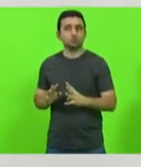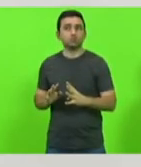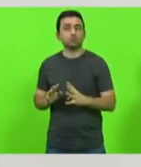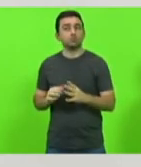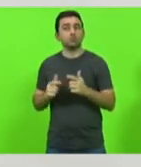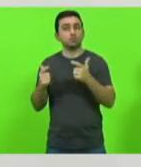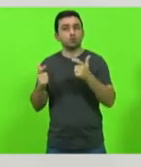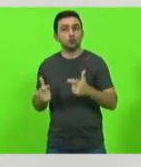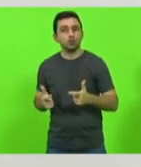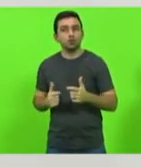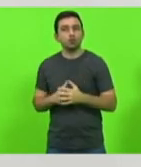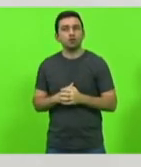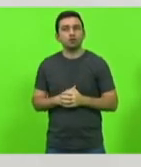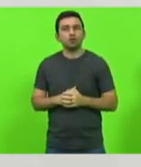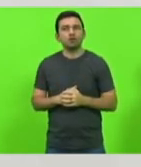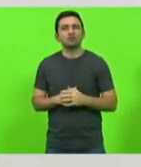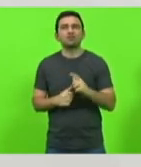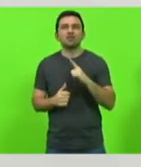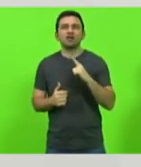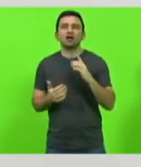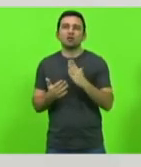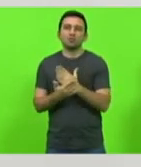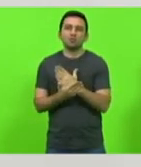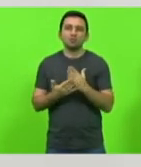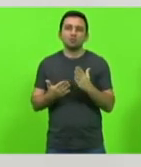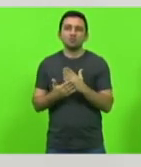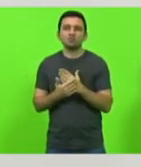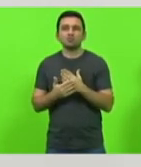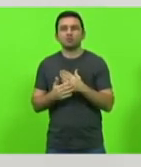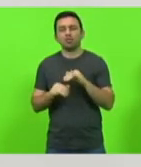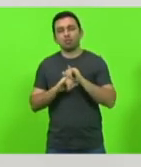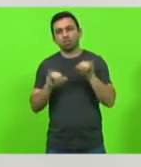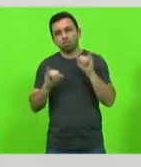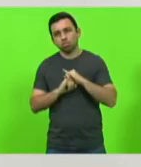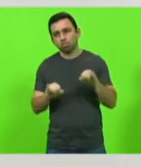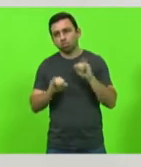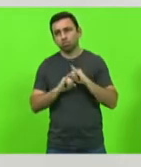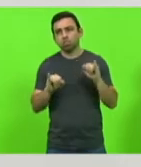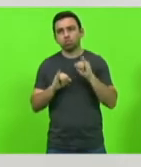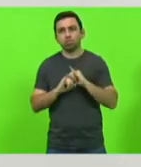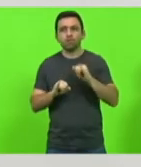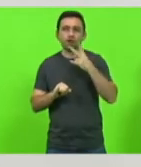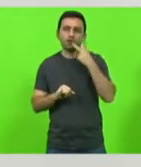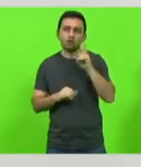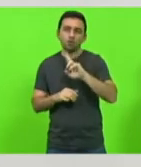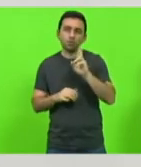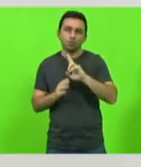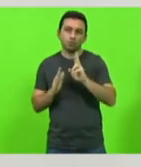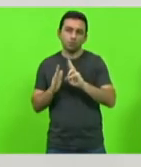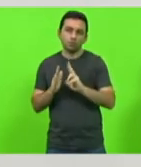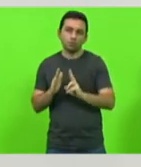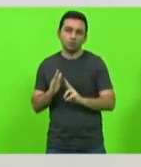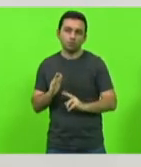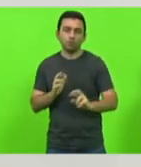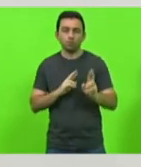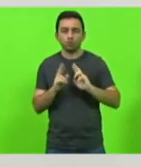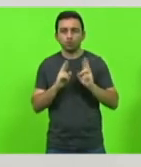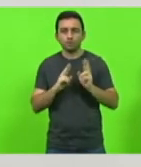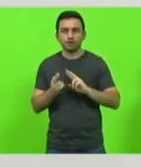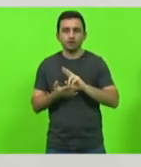obviamente que tem aqueles que vem aqui e atiram para tudo enquanto é lado fala o nome de 250 rodovias